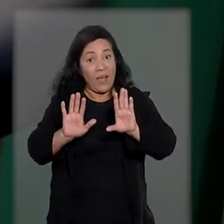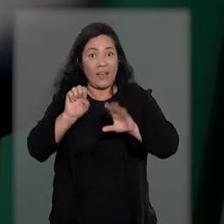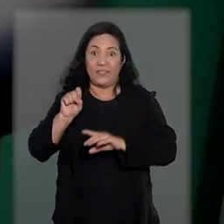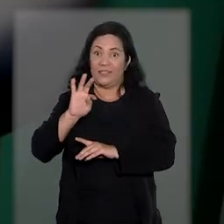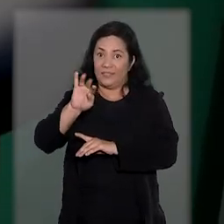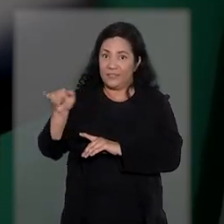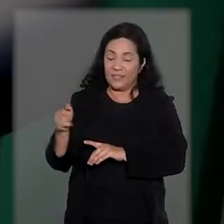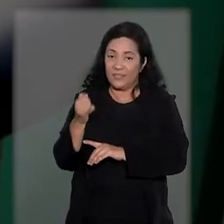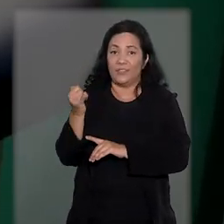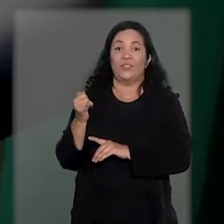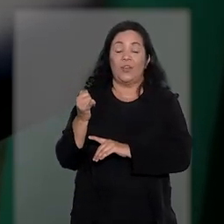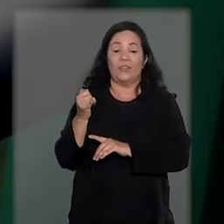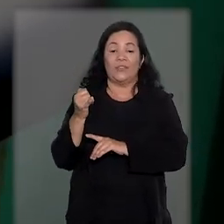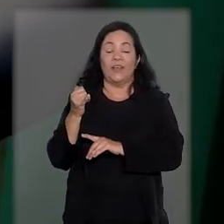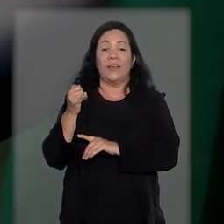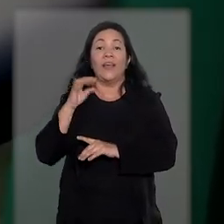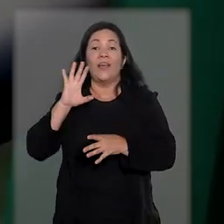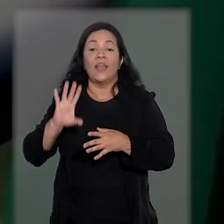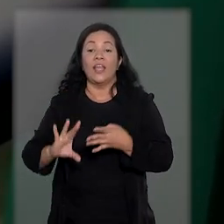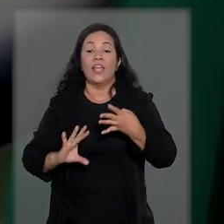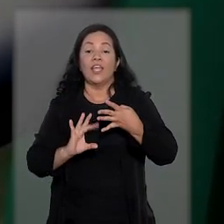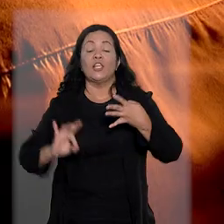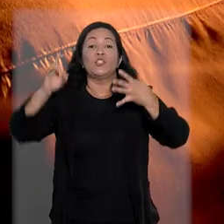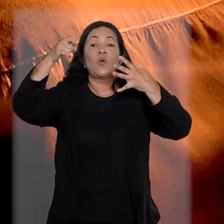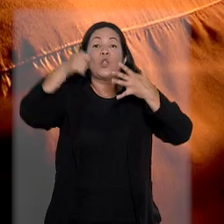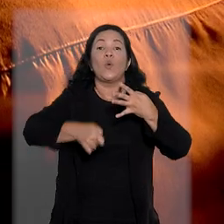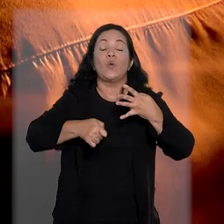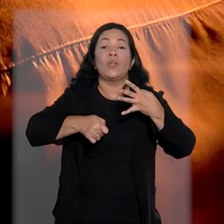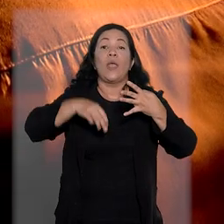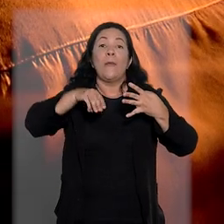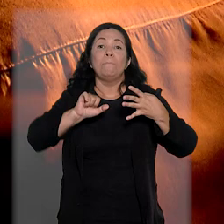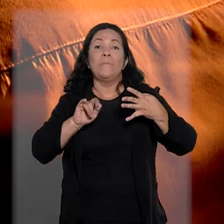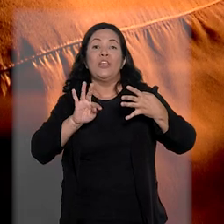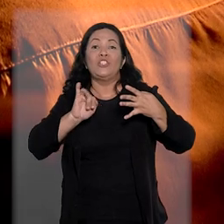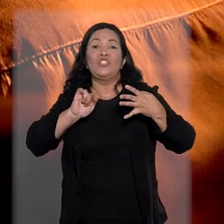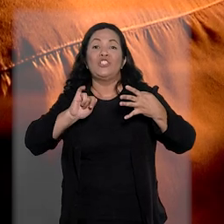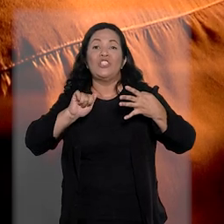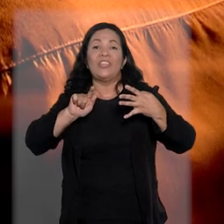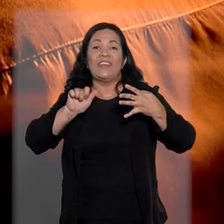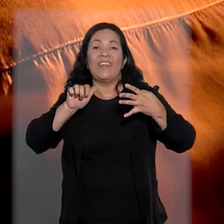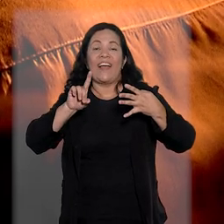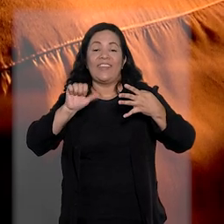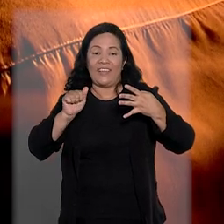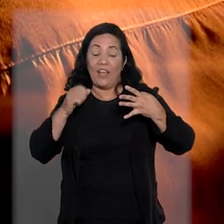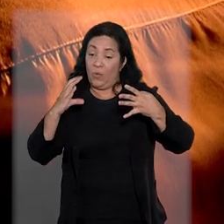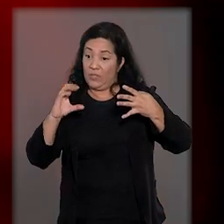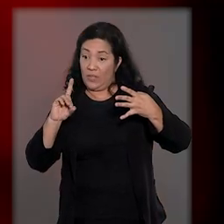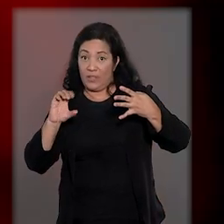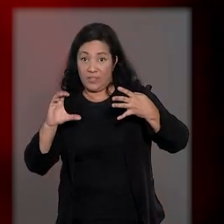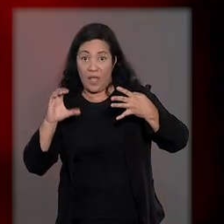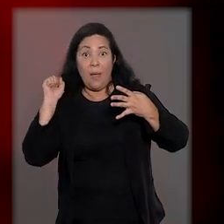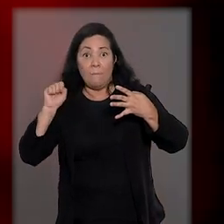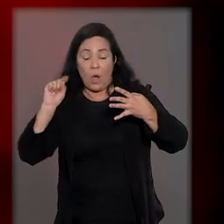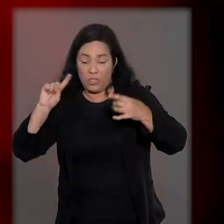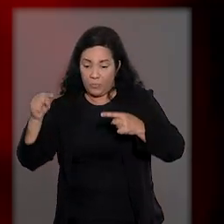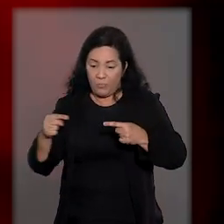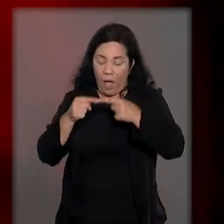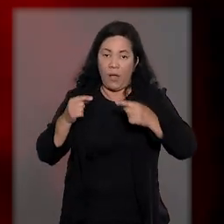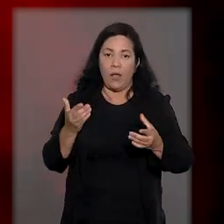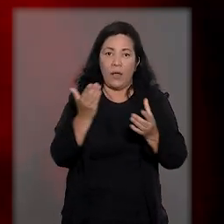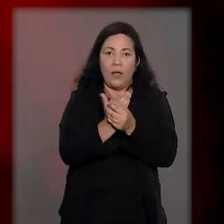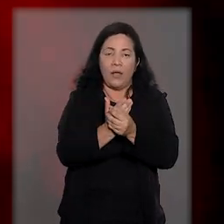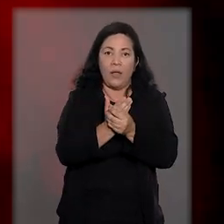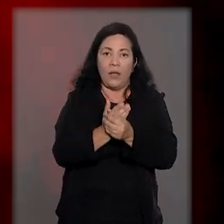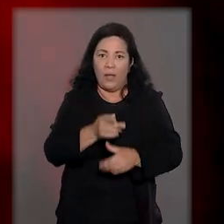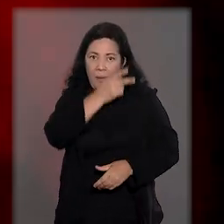No entanto, o STJ adota a teoria finalista mitigada, segundo a qual o CDC pode ser aplicado no